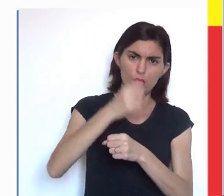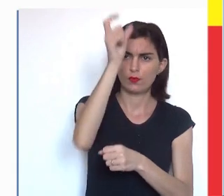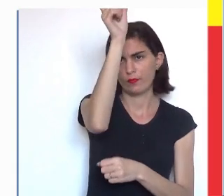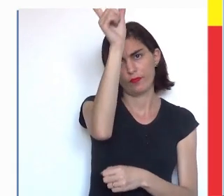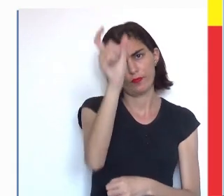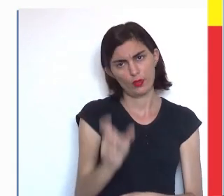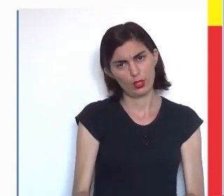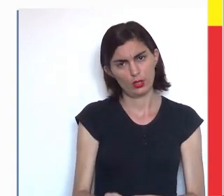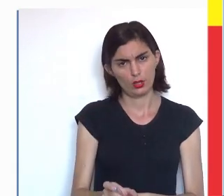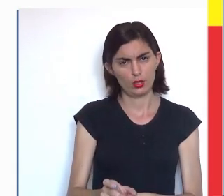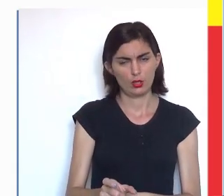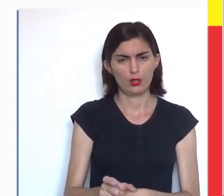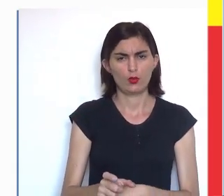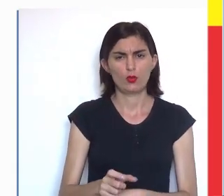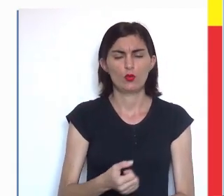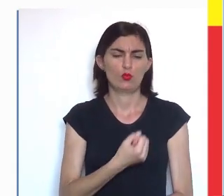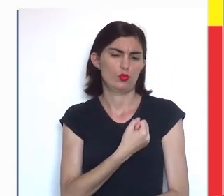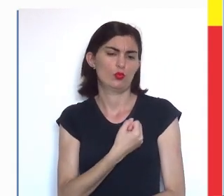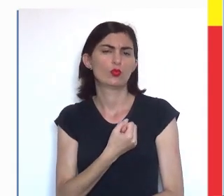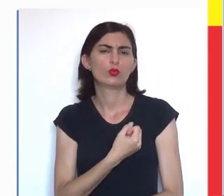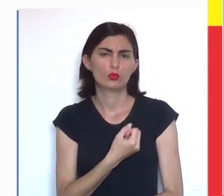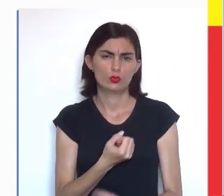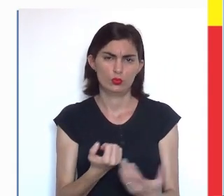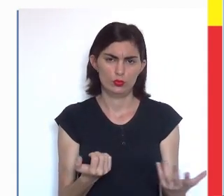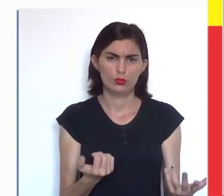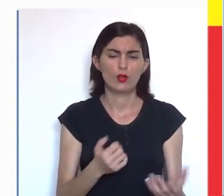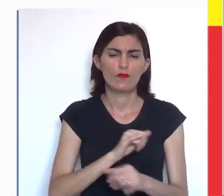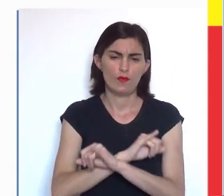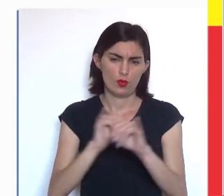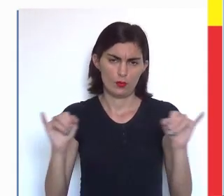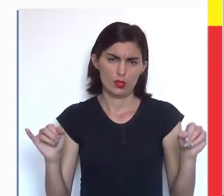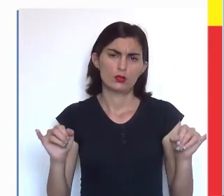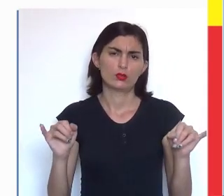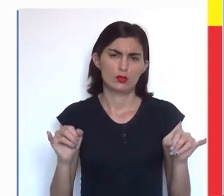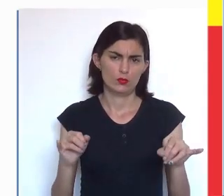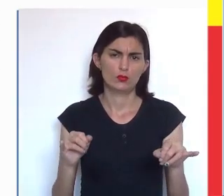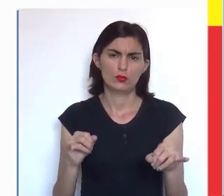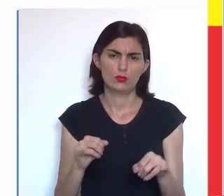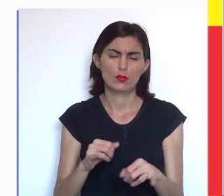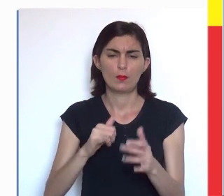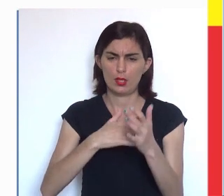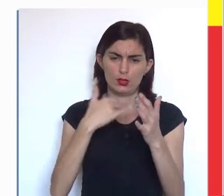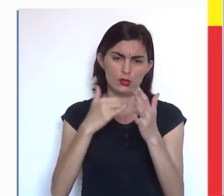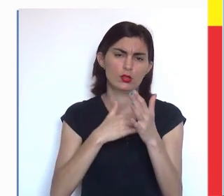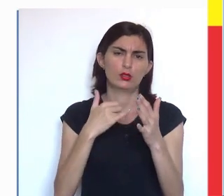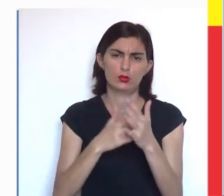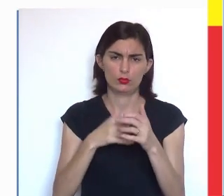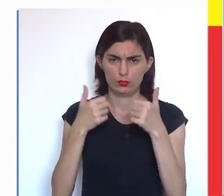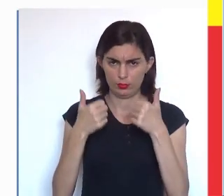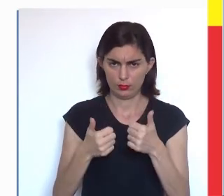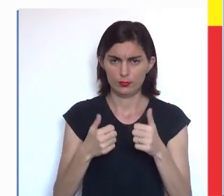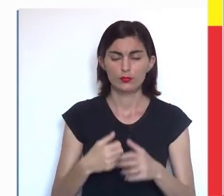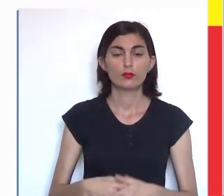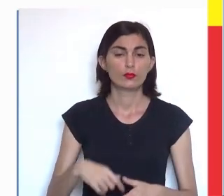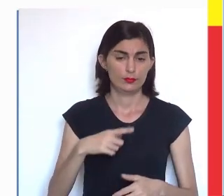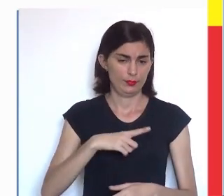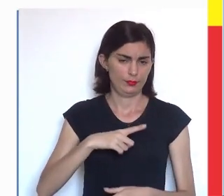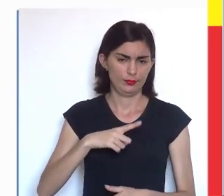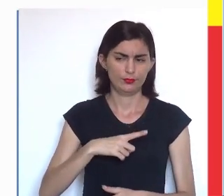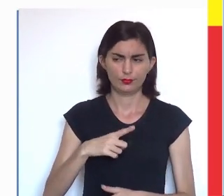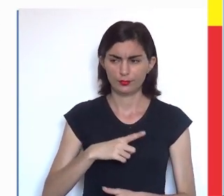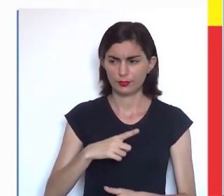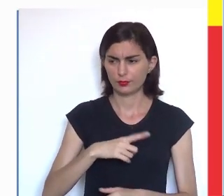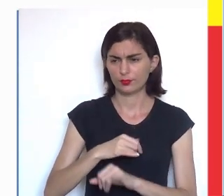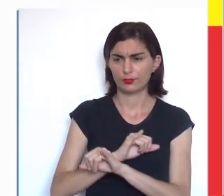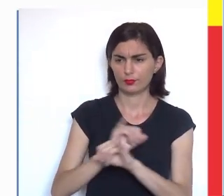no eixo vertical a informação da matrícula, certo? Aí